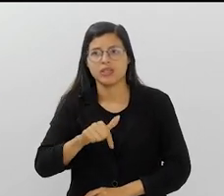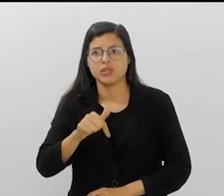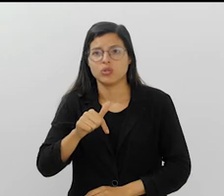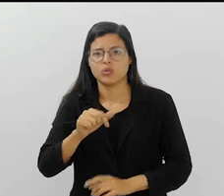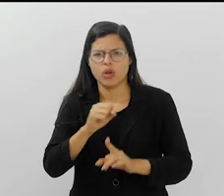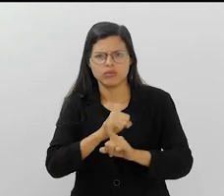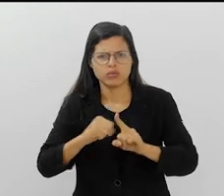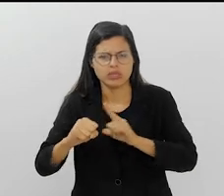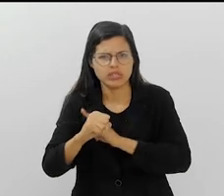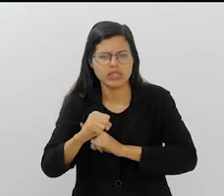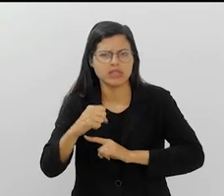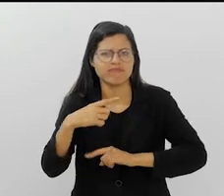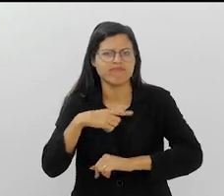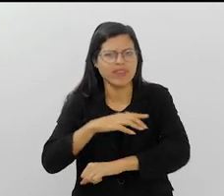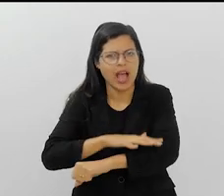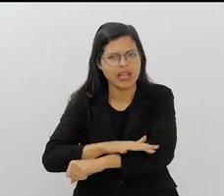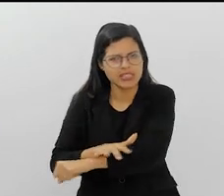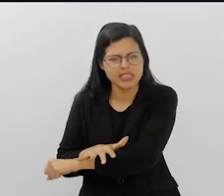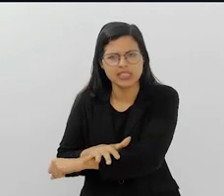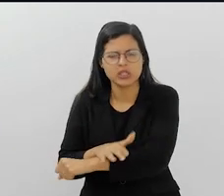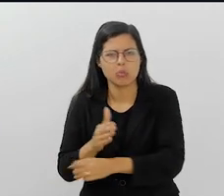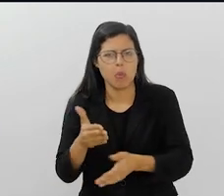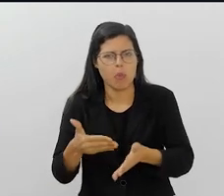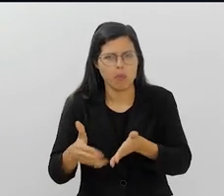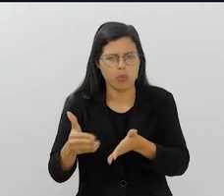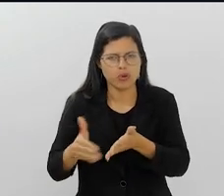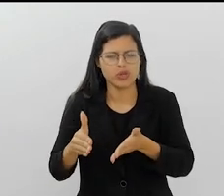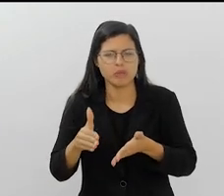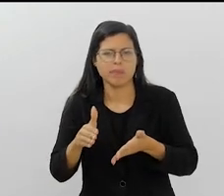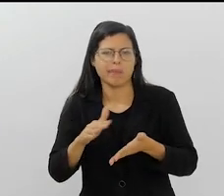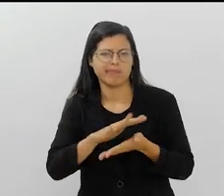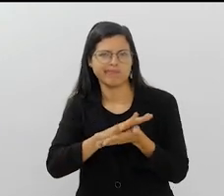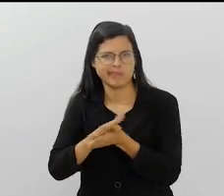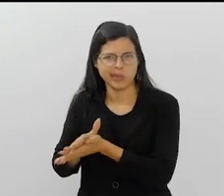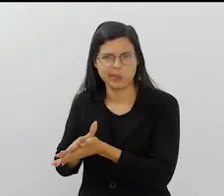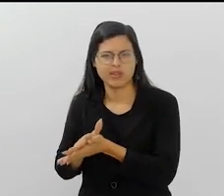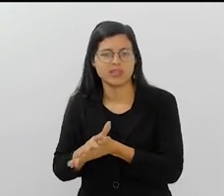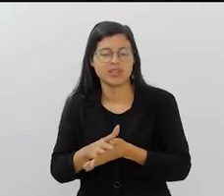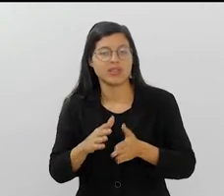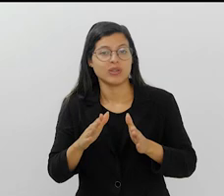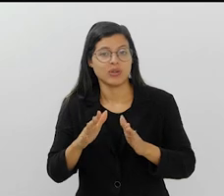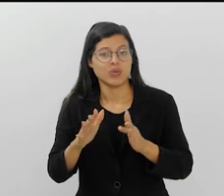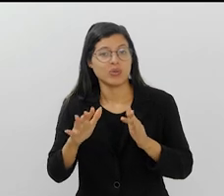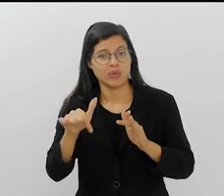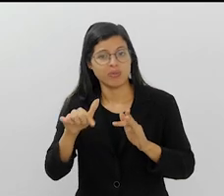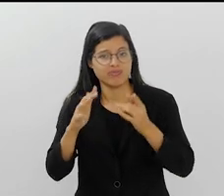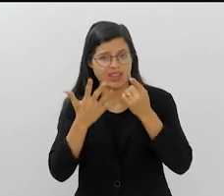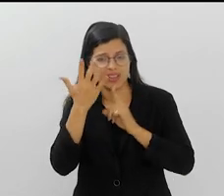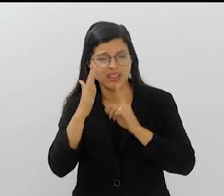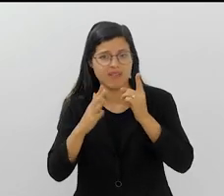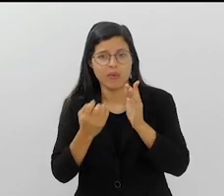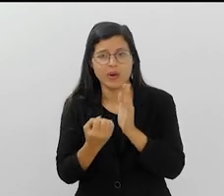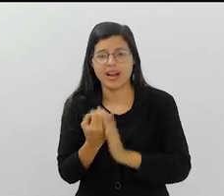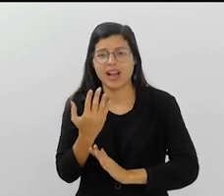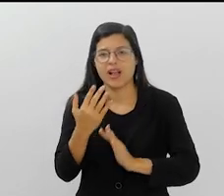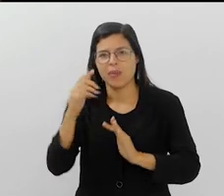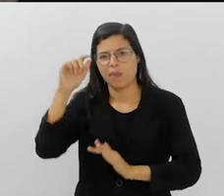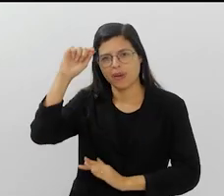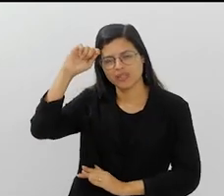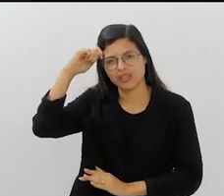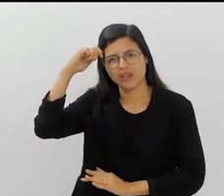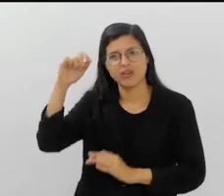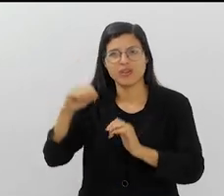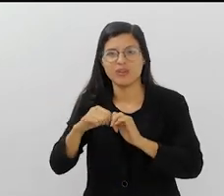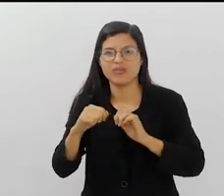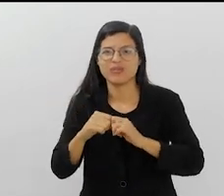por uma sociedade muito racista ainda, muito excludente, né? Uma festa criada pelos negros, e eu fiz